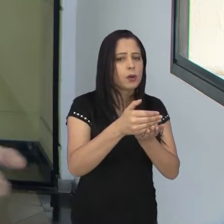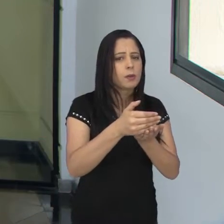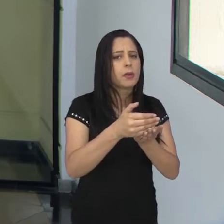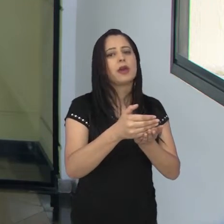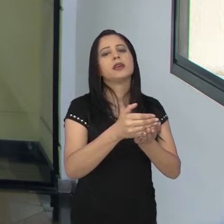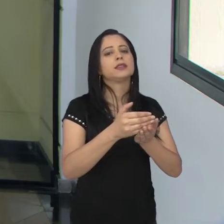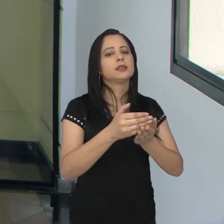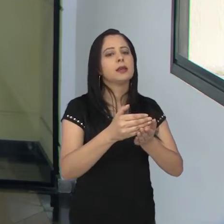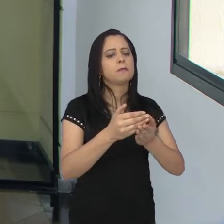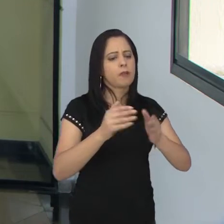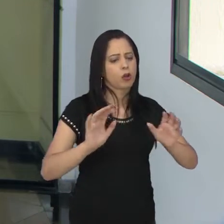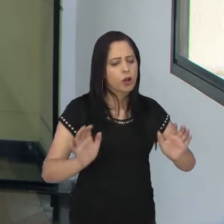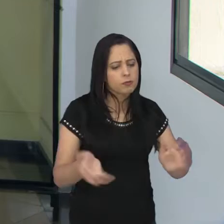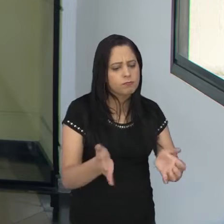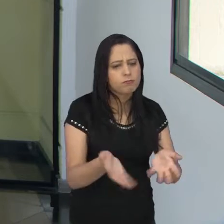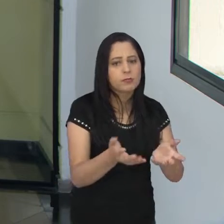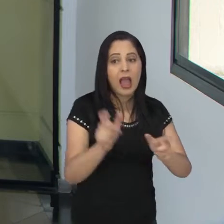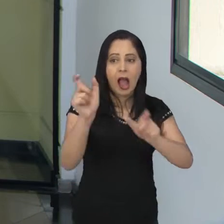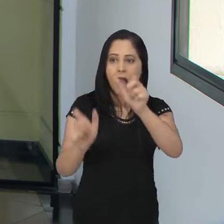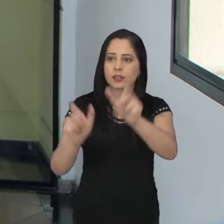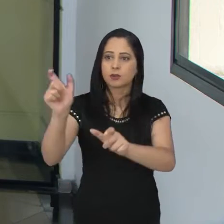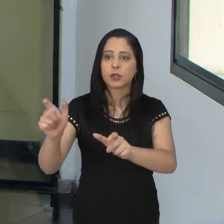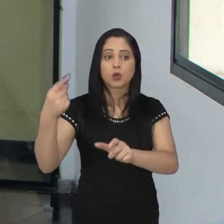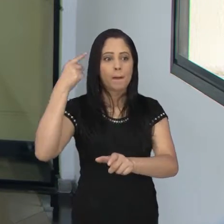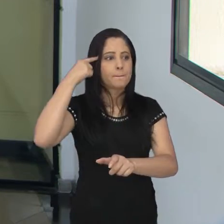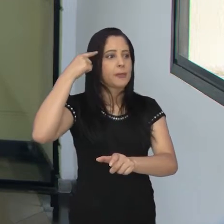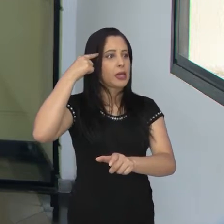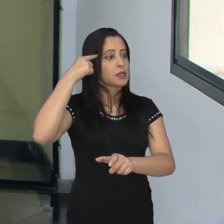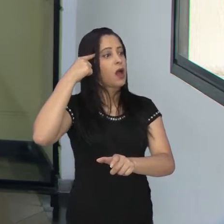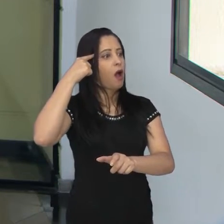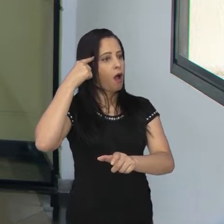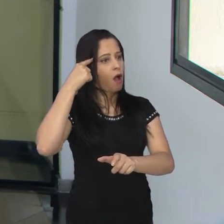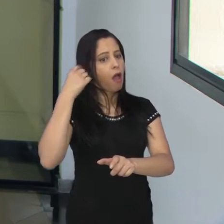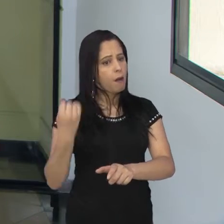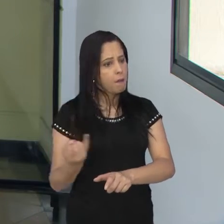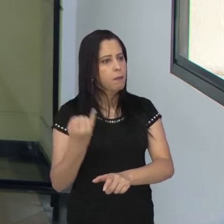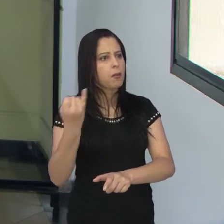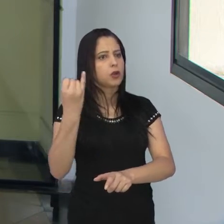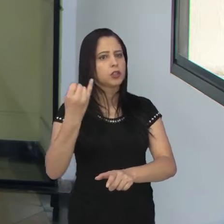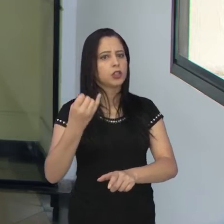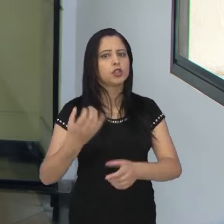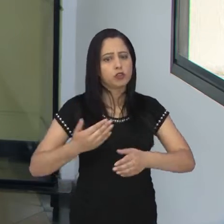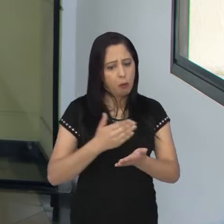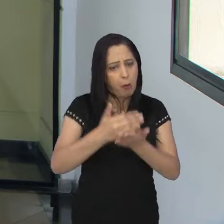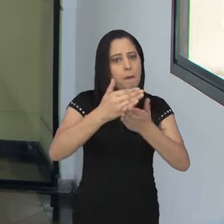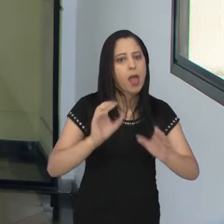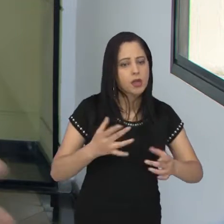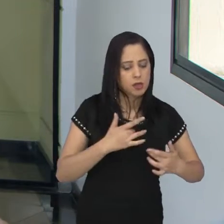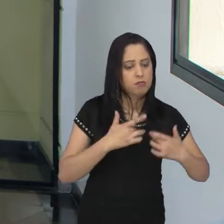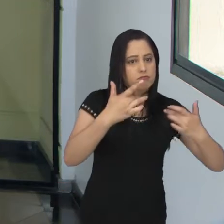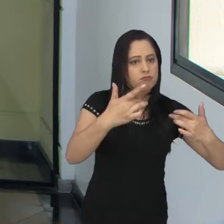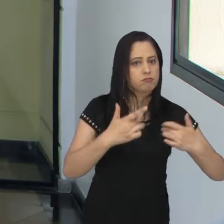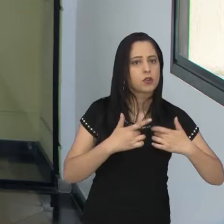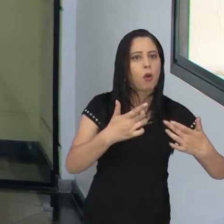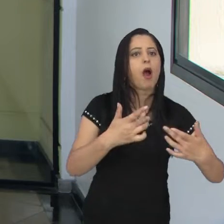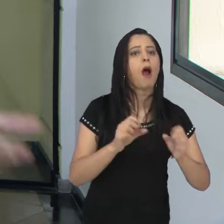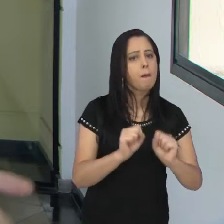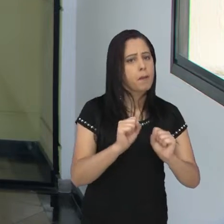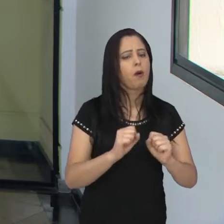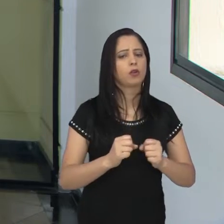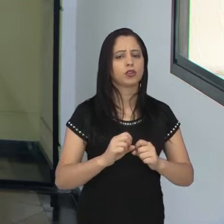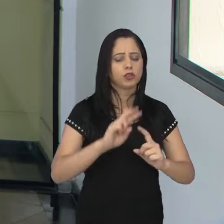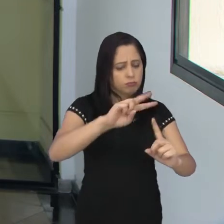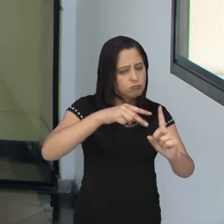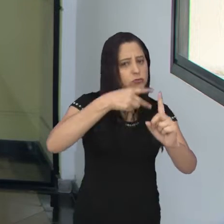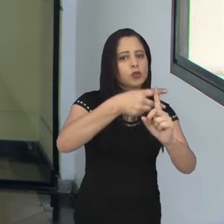chamar essa responsabilidade, as pessoas acabam sabendo dessa importância e começam a doar. Pessoas que já doam podem